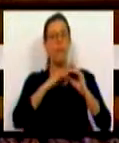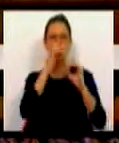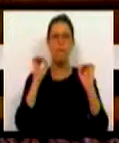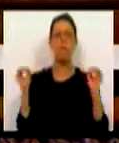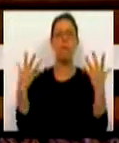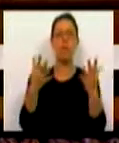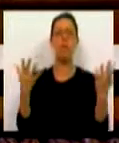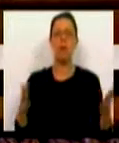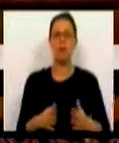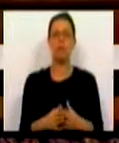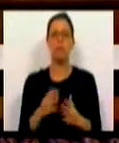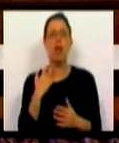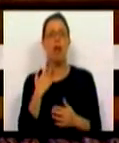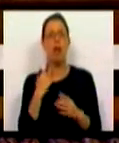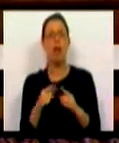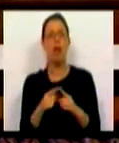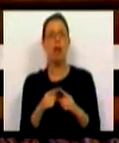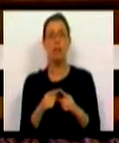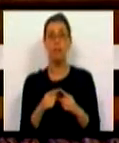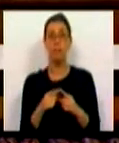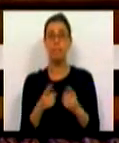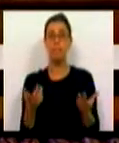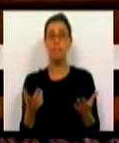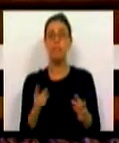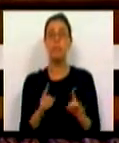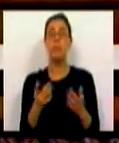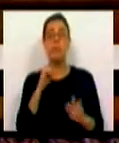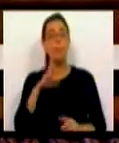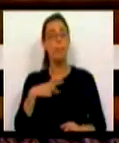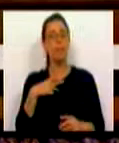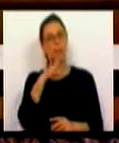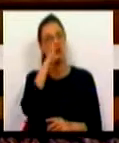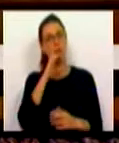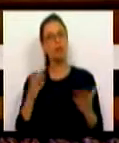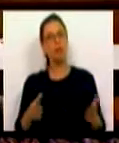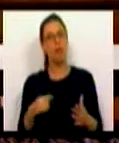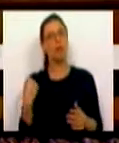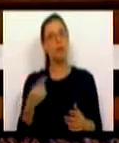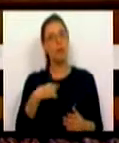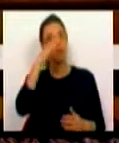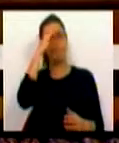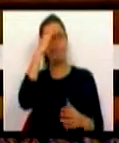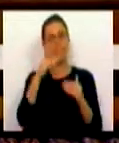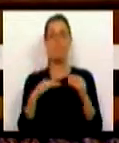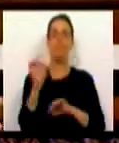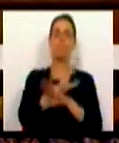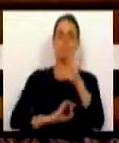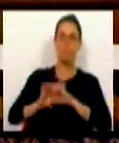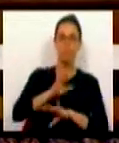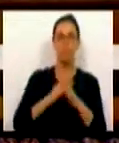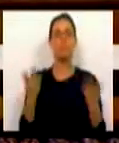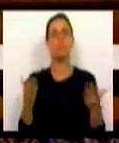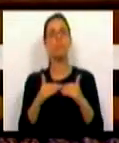floresta, que é a pequena parte que é património do Estado. Todos nós sabemos que, ao nível europeu e,